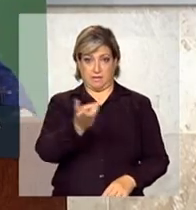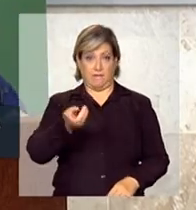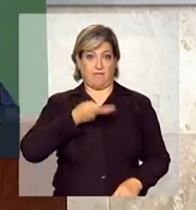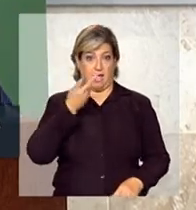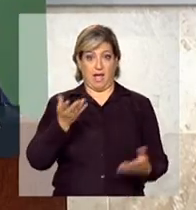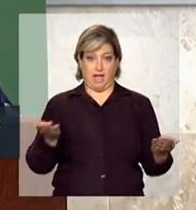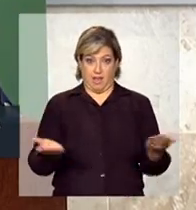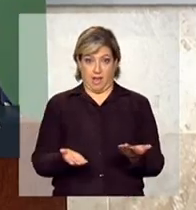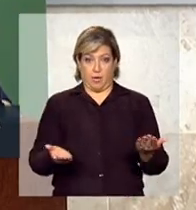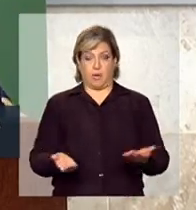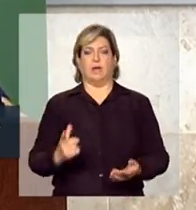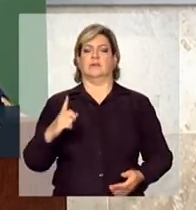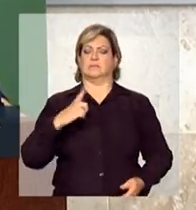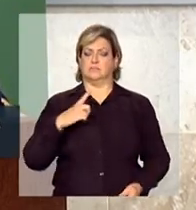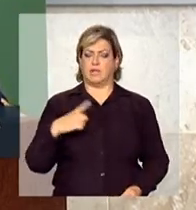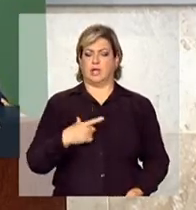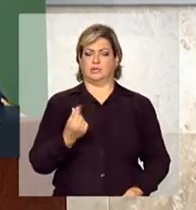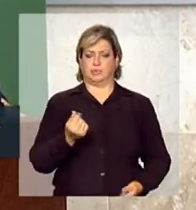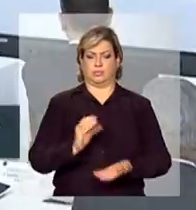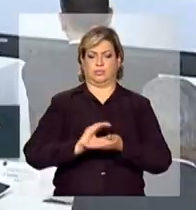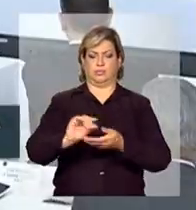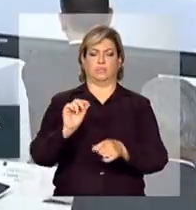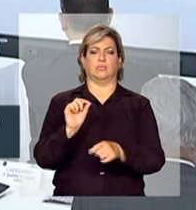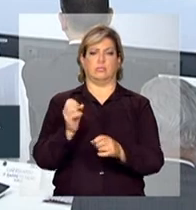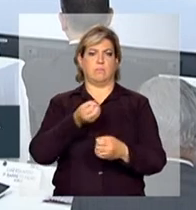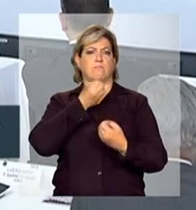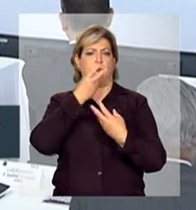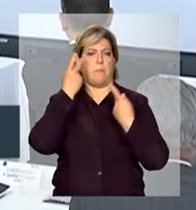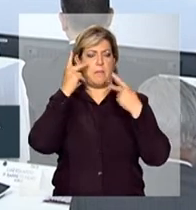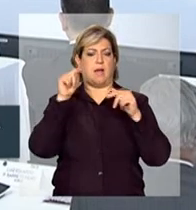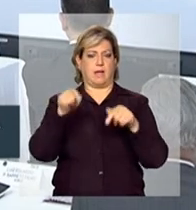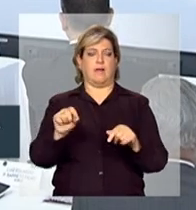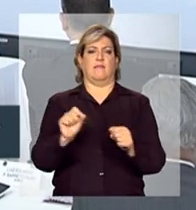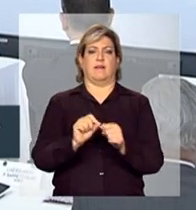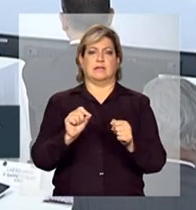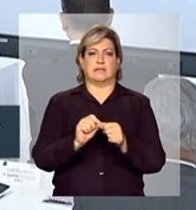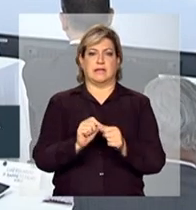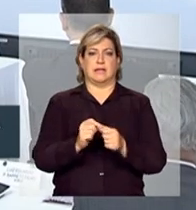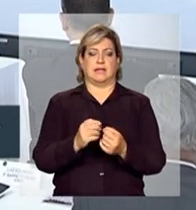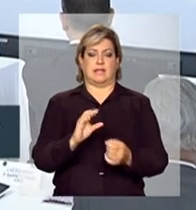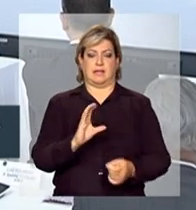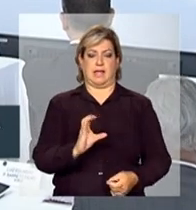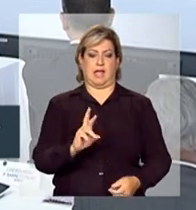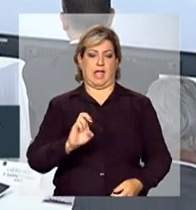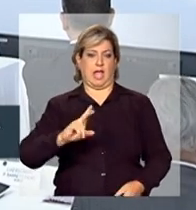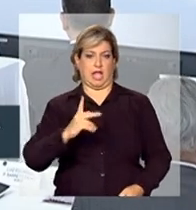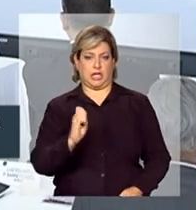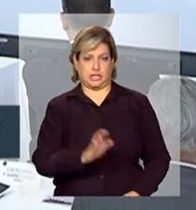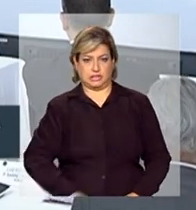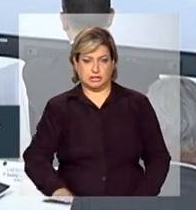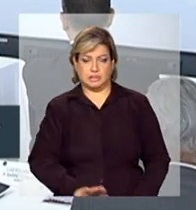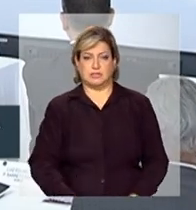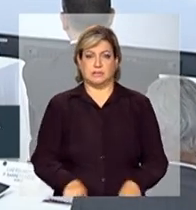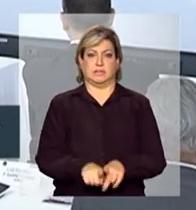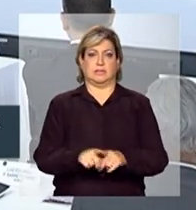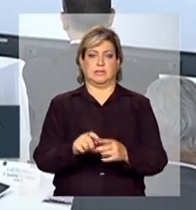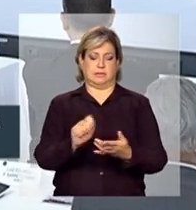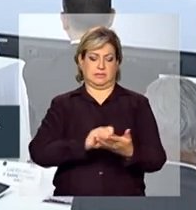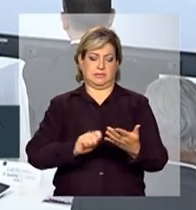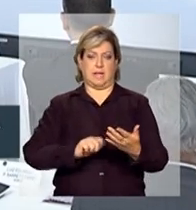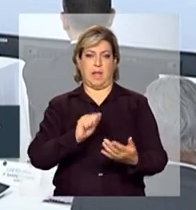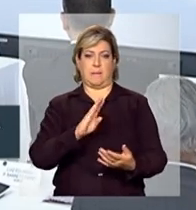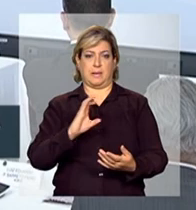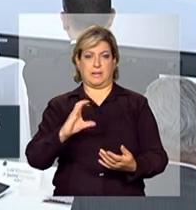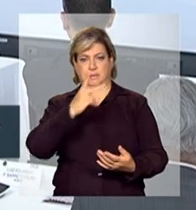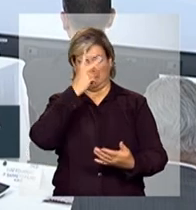tem recurso suficiente na educação para fazer creche, alfabetização na idade certa, sobretudo